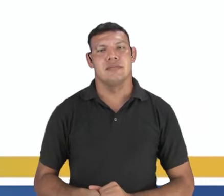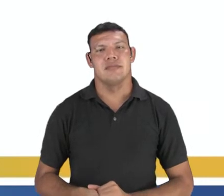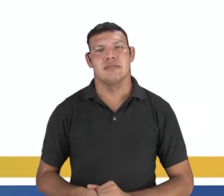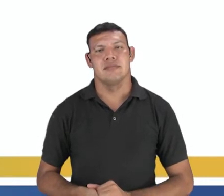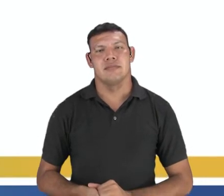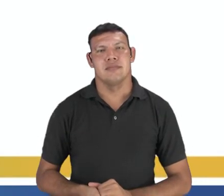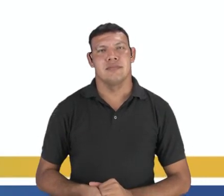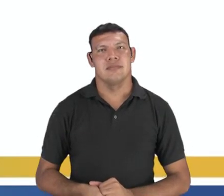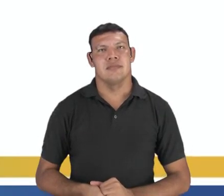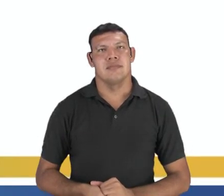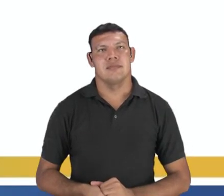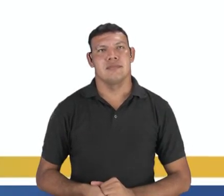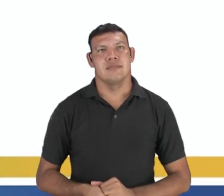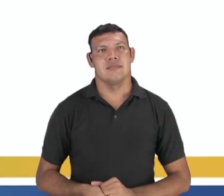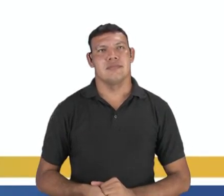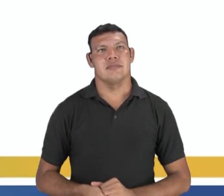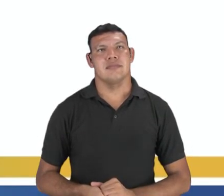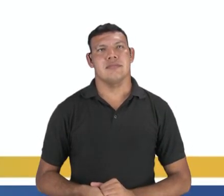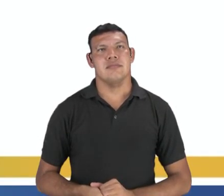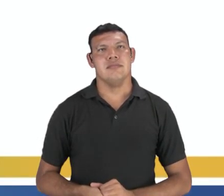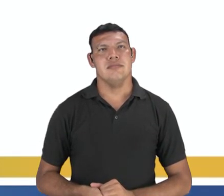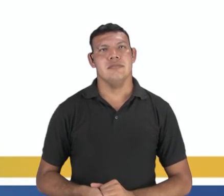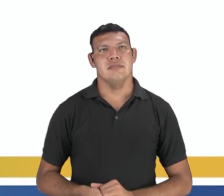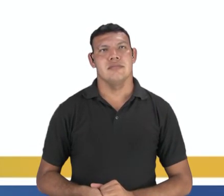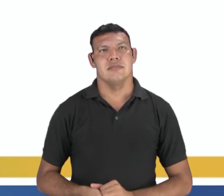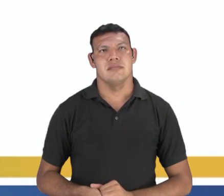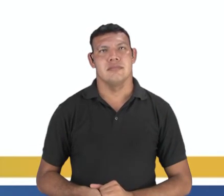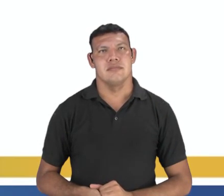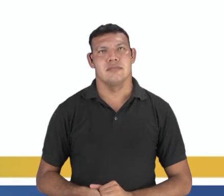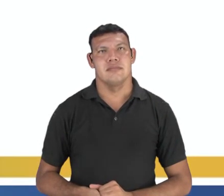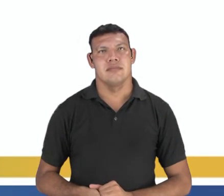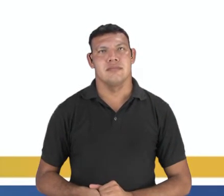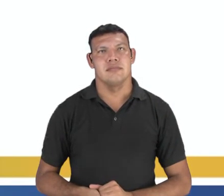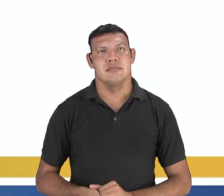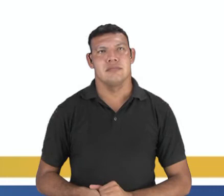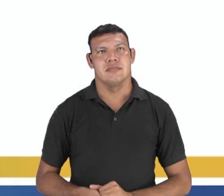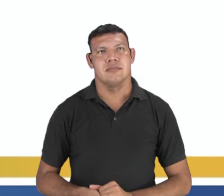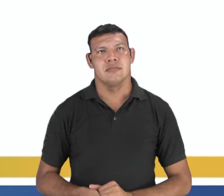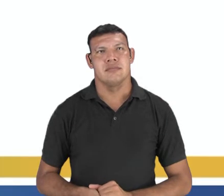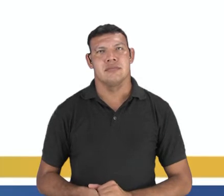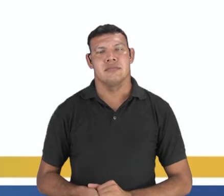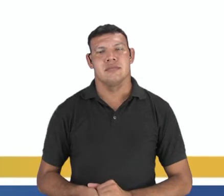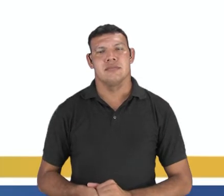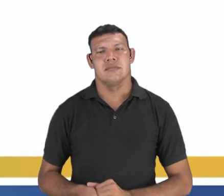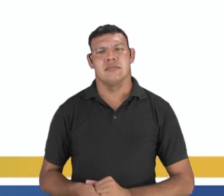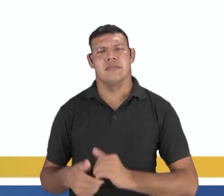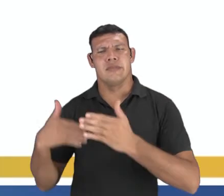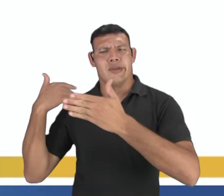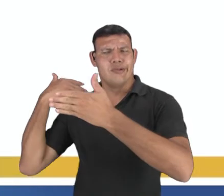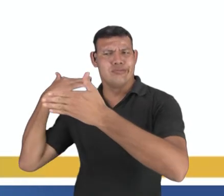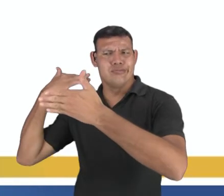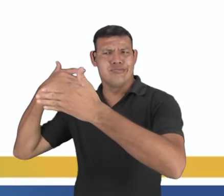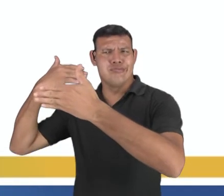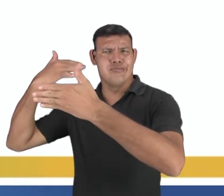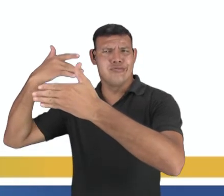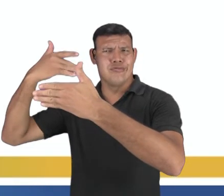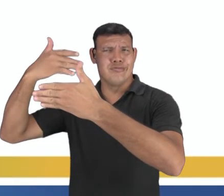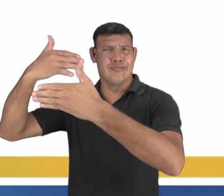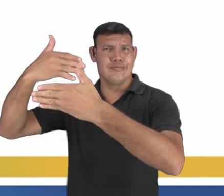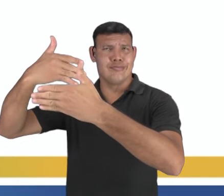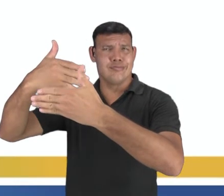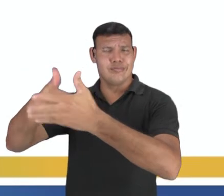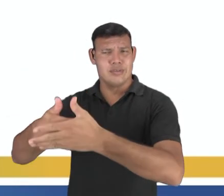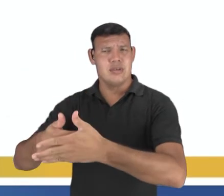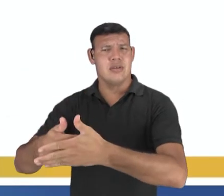gustavohvm1.jusbrasil.com.br E o que aconteceu com as artes ao longo de todas